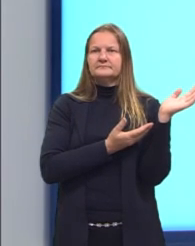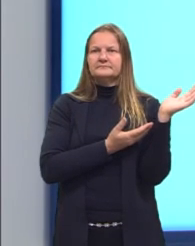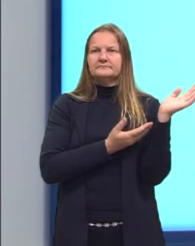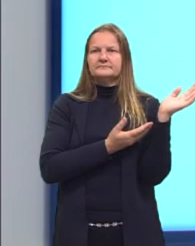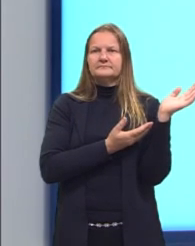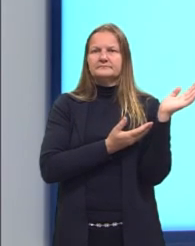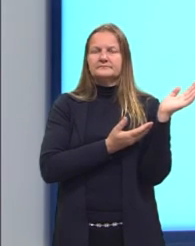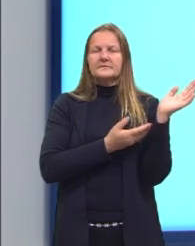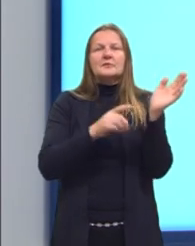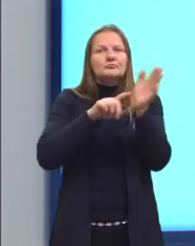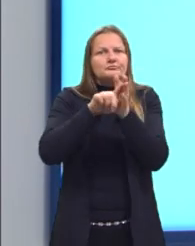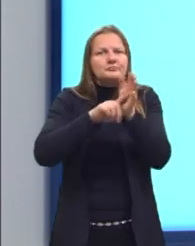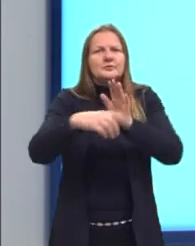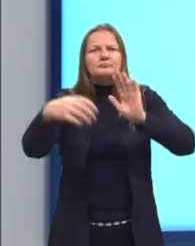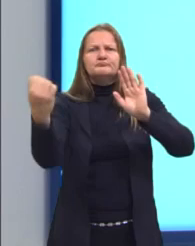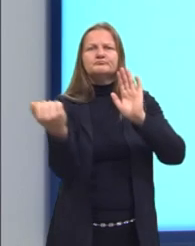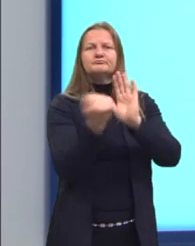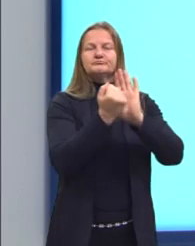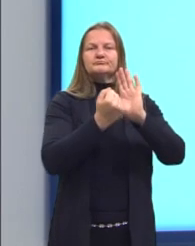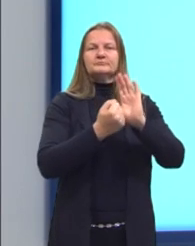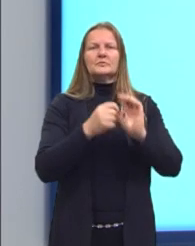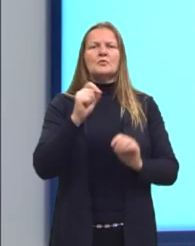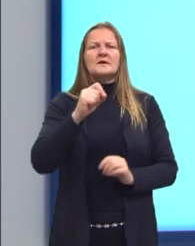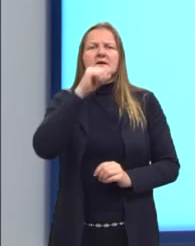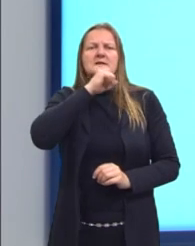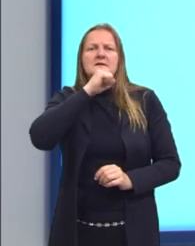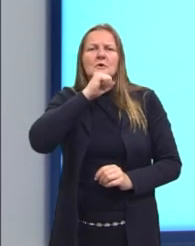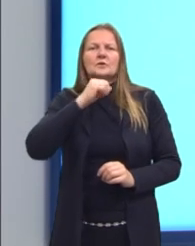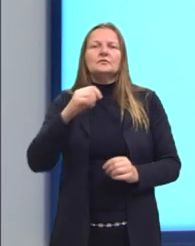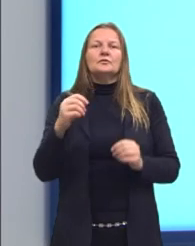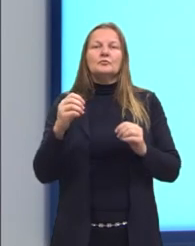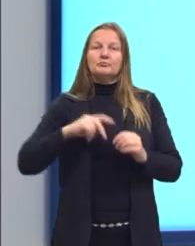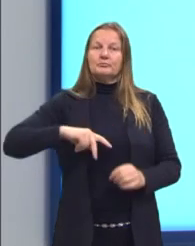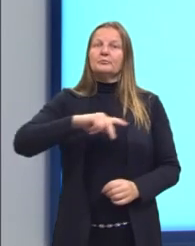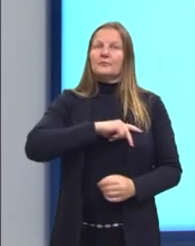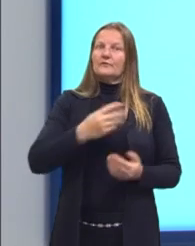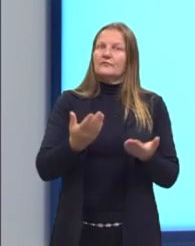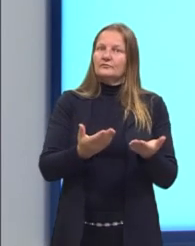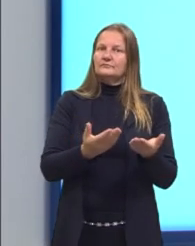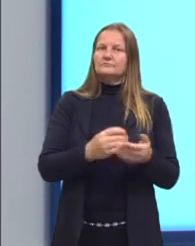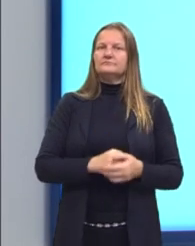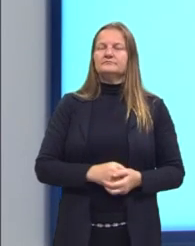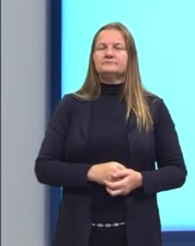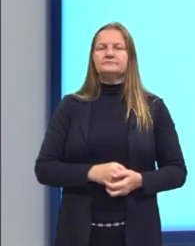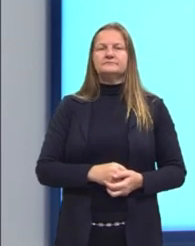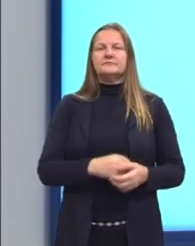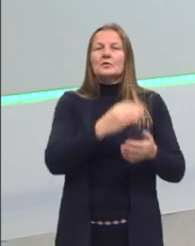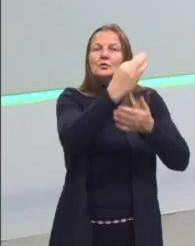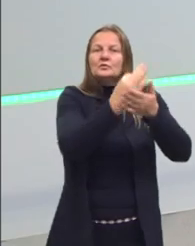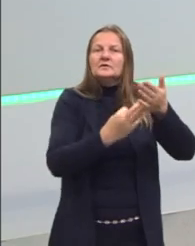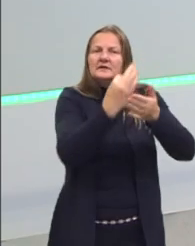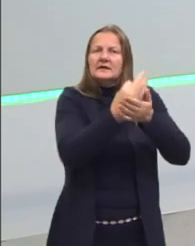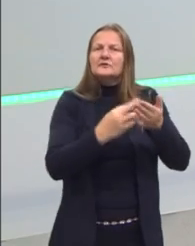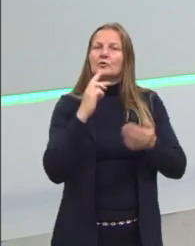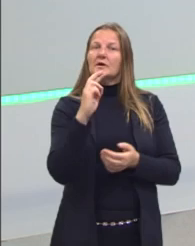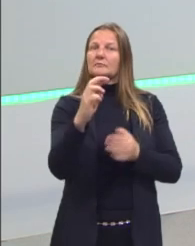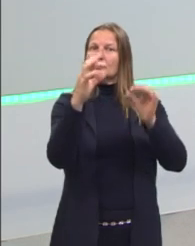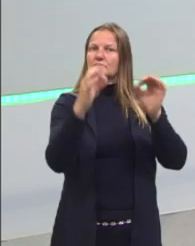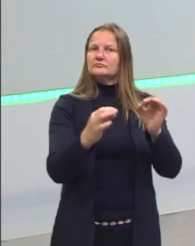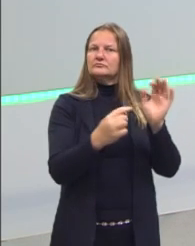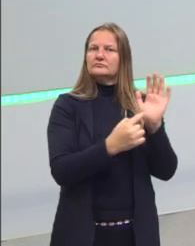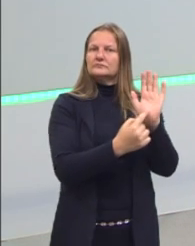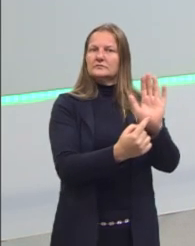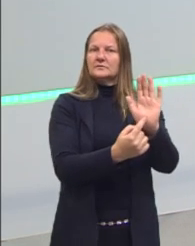sobre esse impacto negativo do envelhecimento da população. O texto vai nos trazer ali as